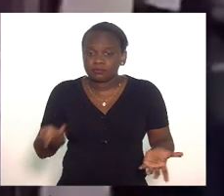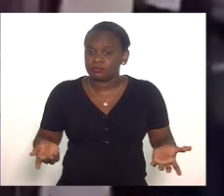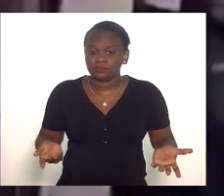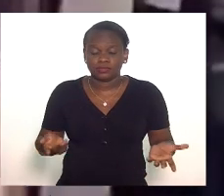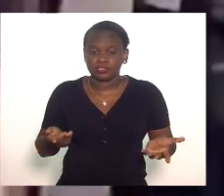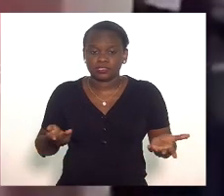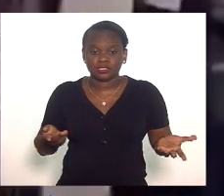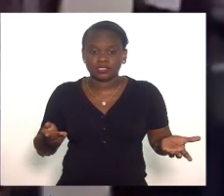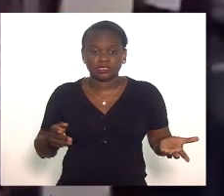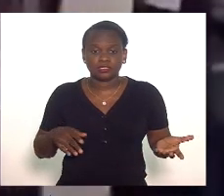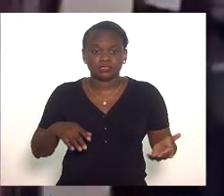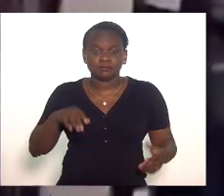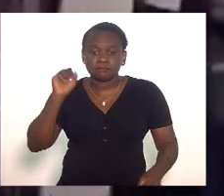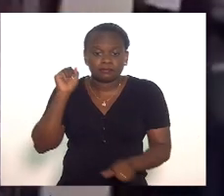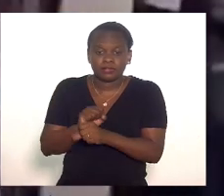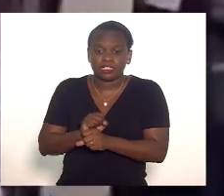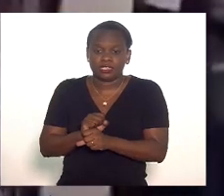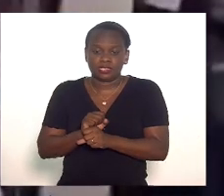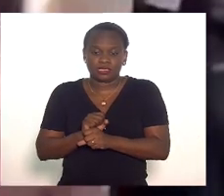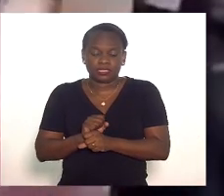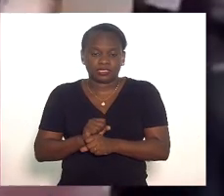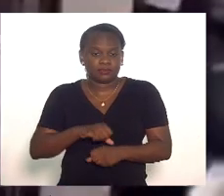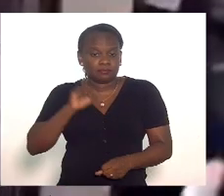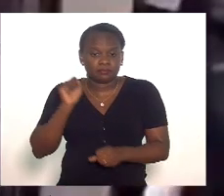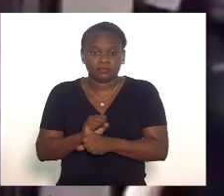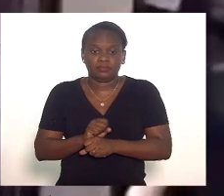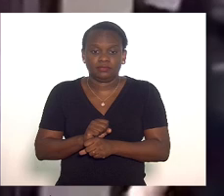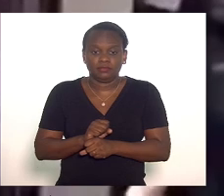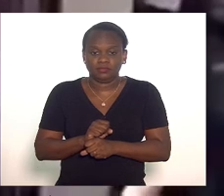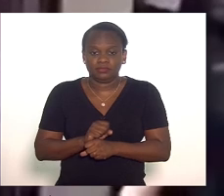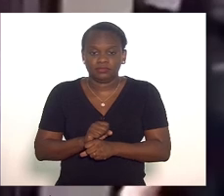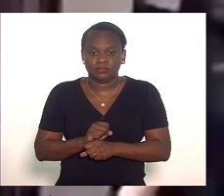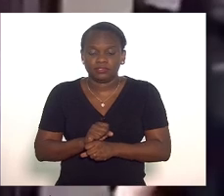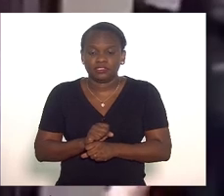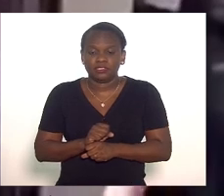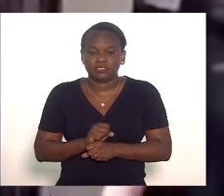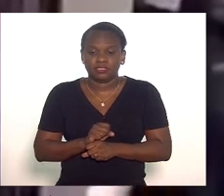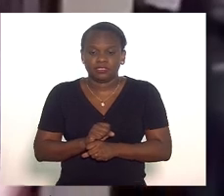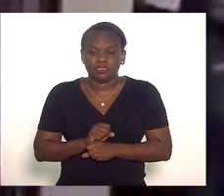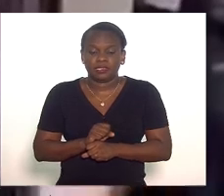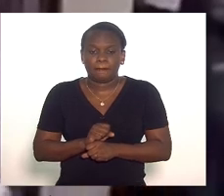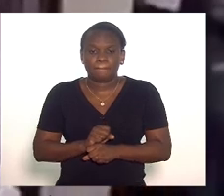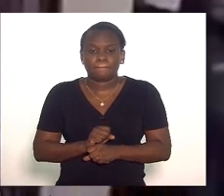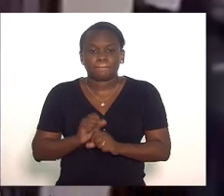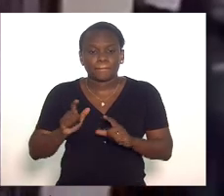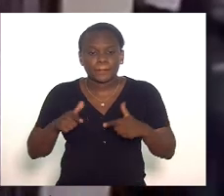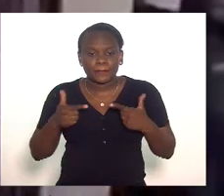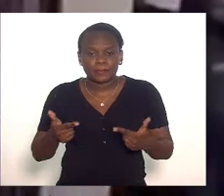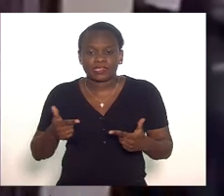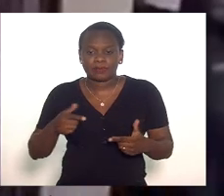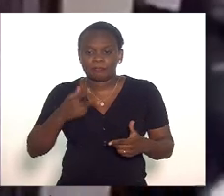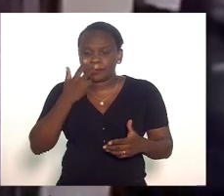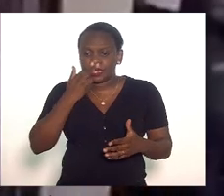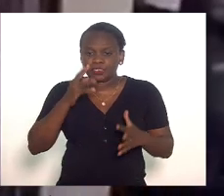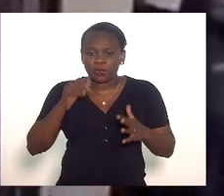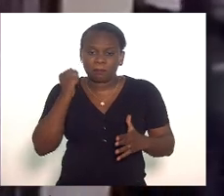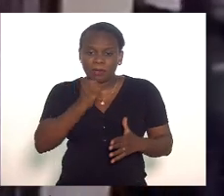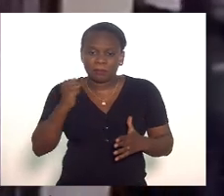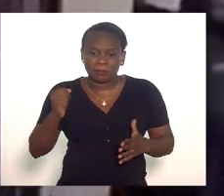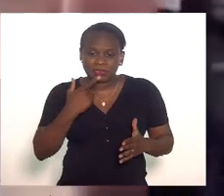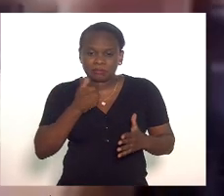consegue estancar estancar né a sangria que está